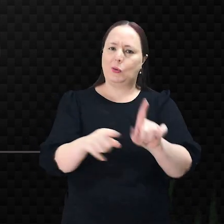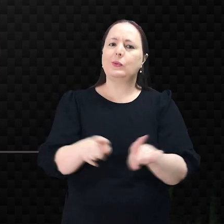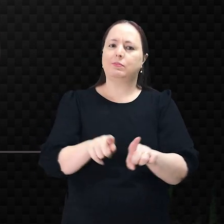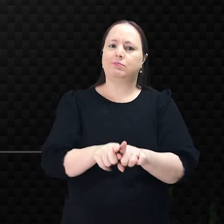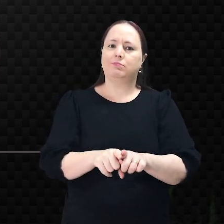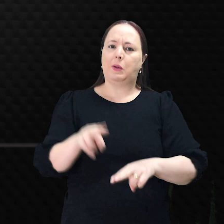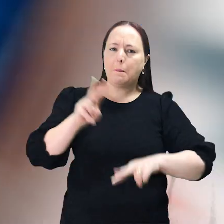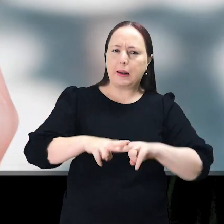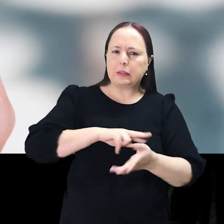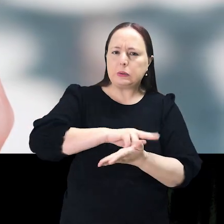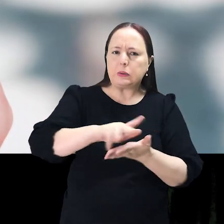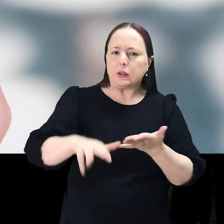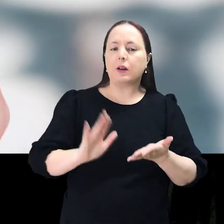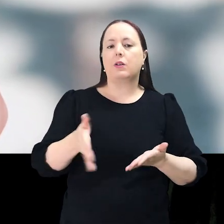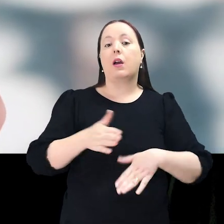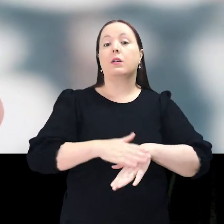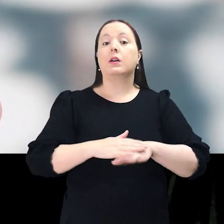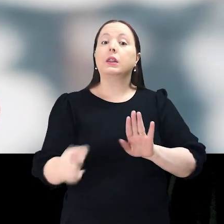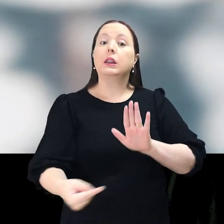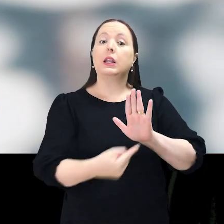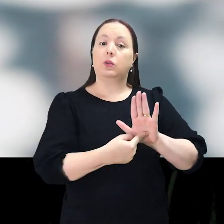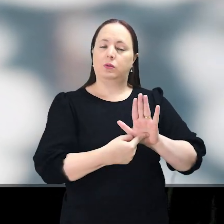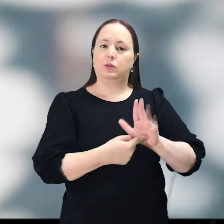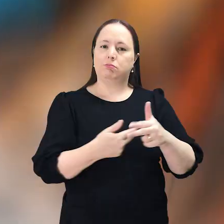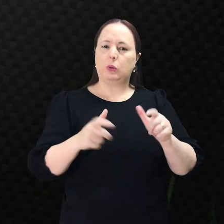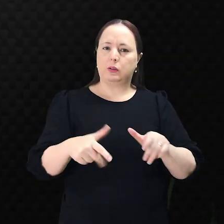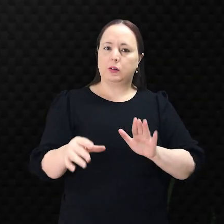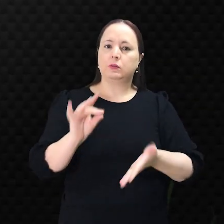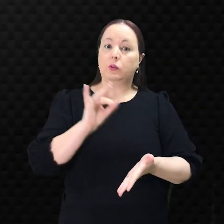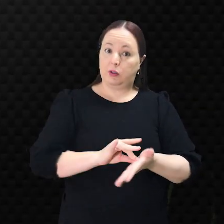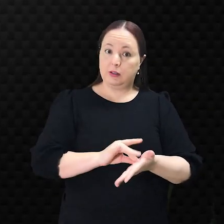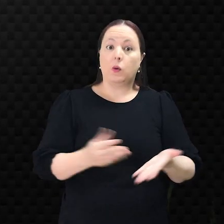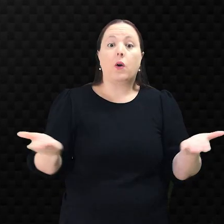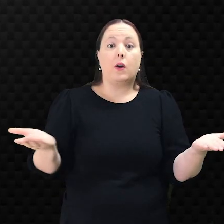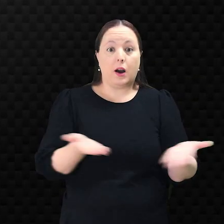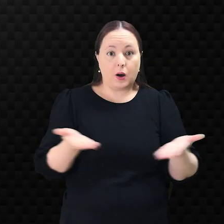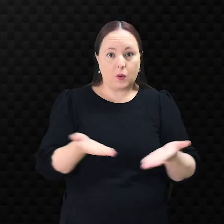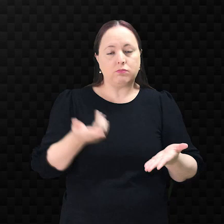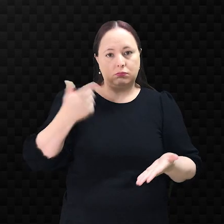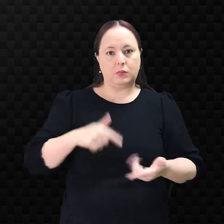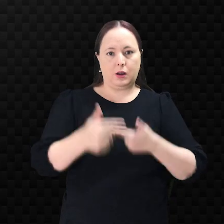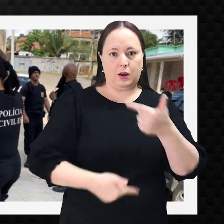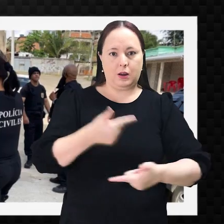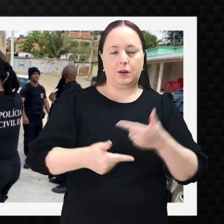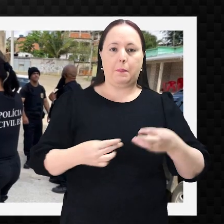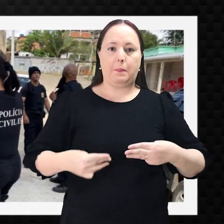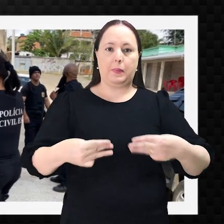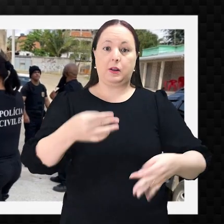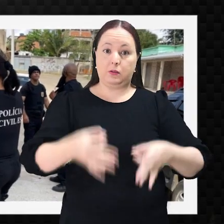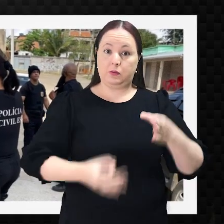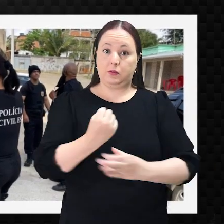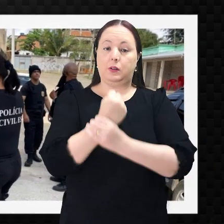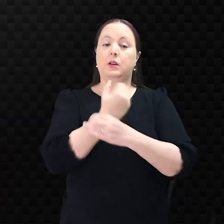grandes operações com denúncias feitas por meio de canais oficiais. Agora, mais uma ação do Ministério da Justiça e